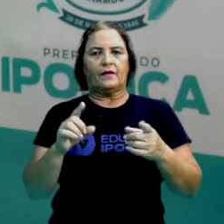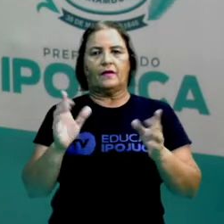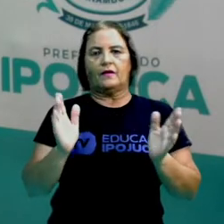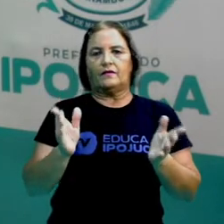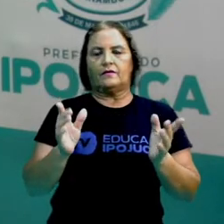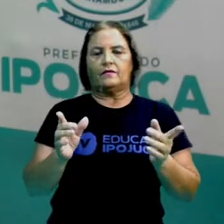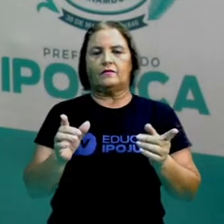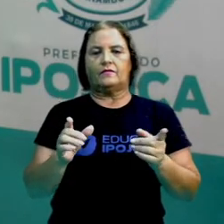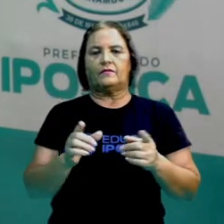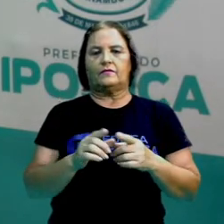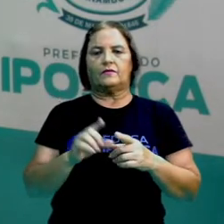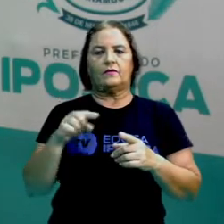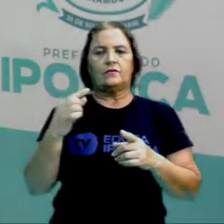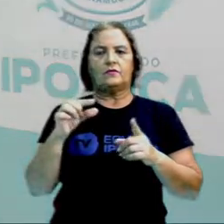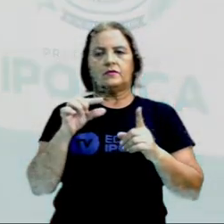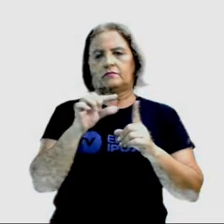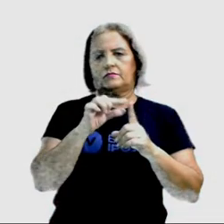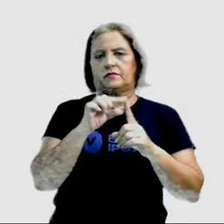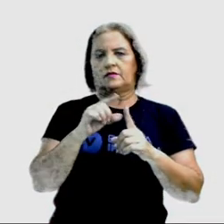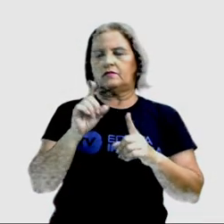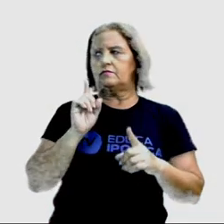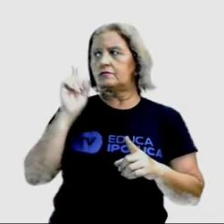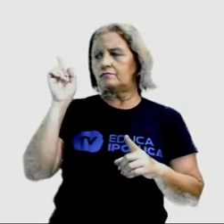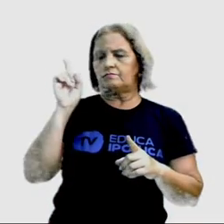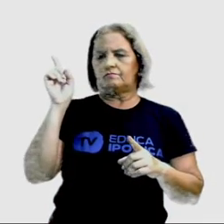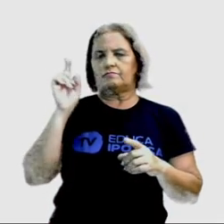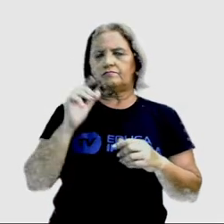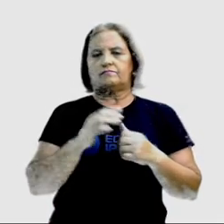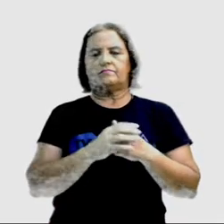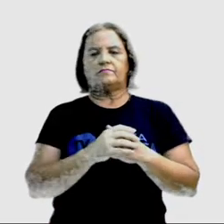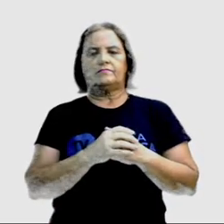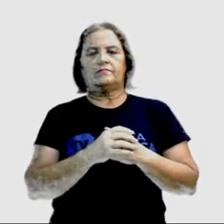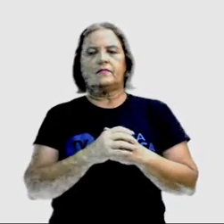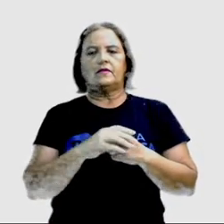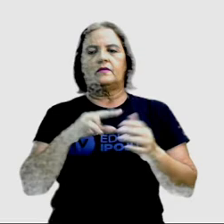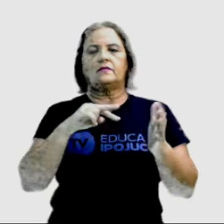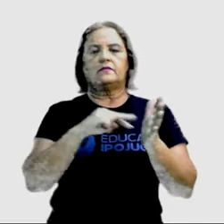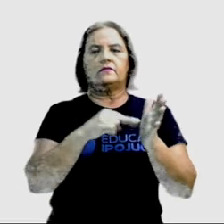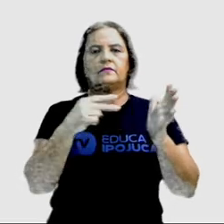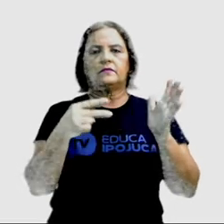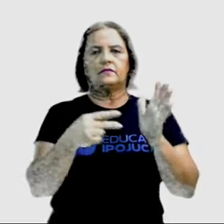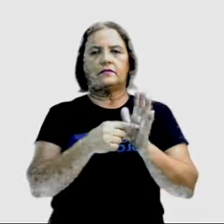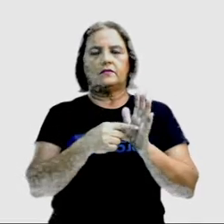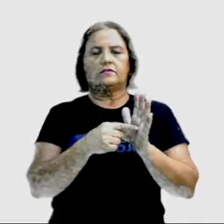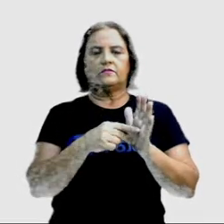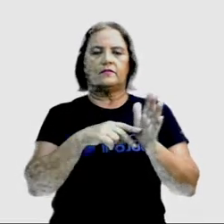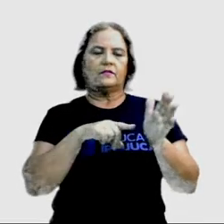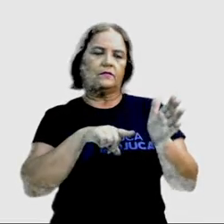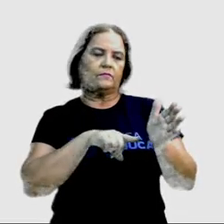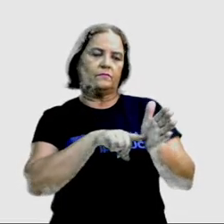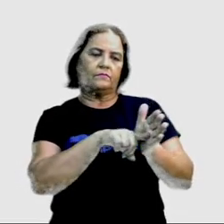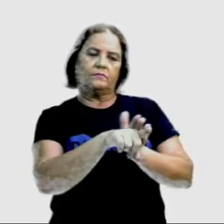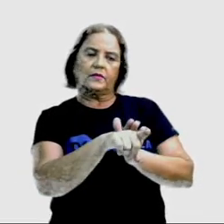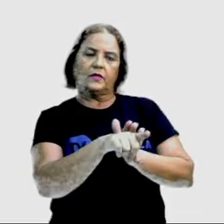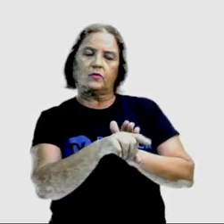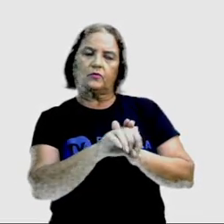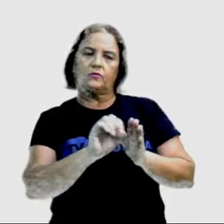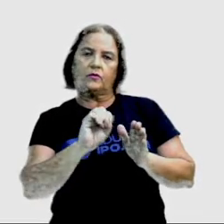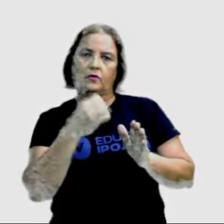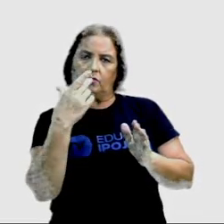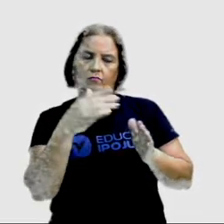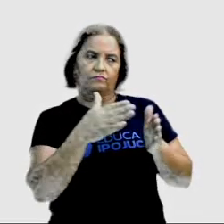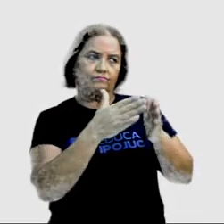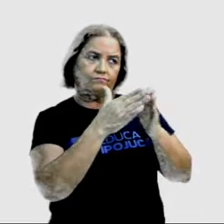já estamos perto do final, tá bom? Então, nós temos aqui a palavra ask que ela pode significar pergunta ou um pedido.